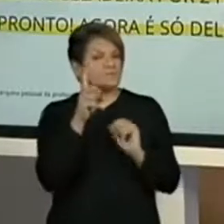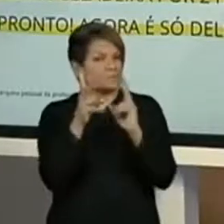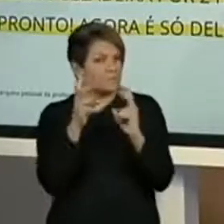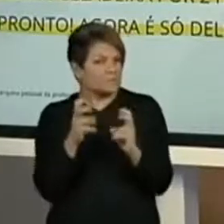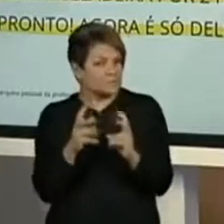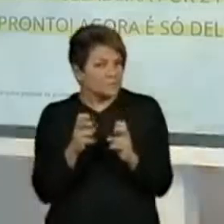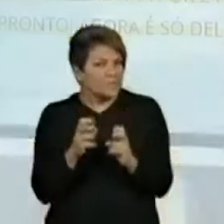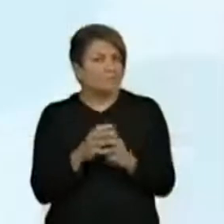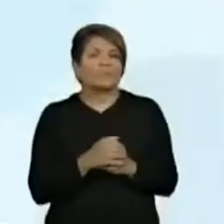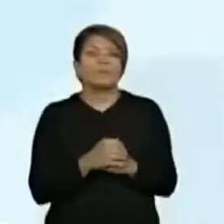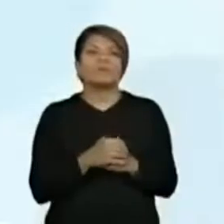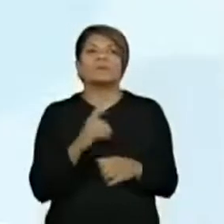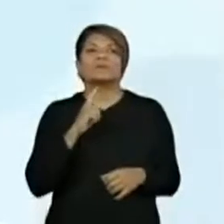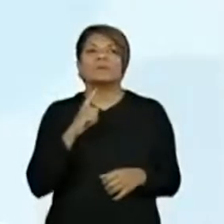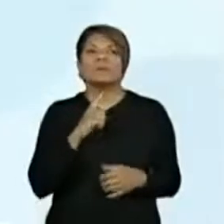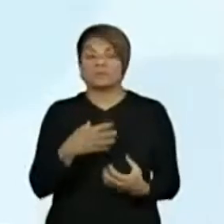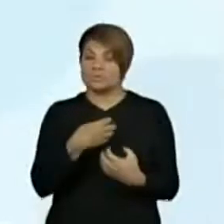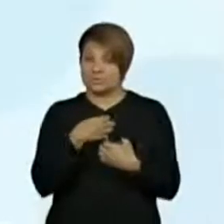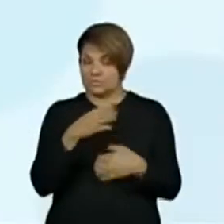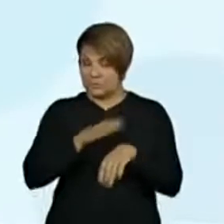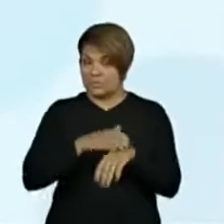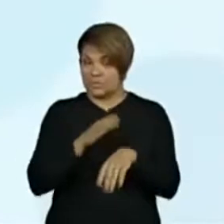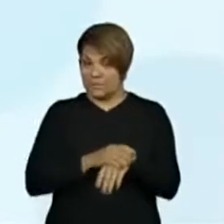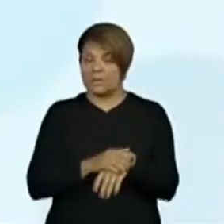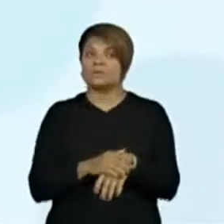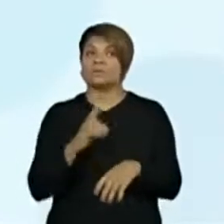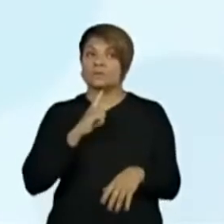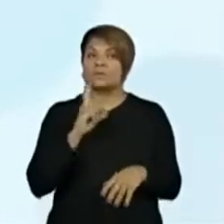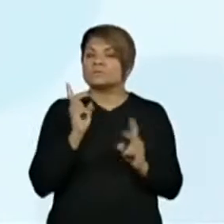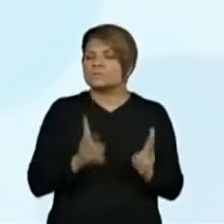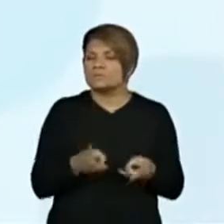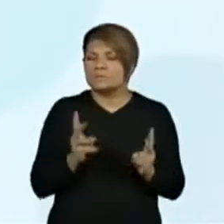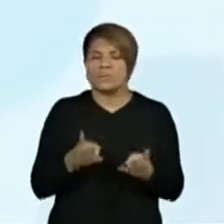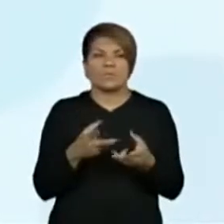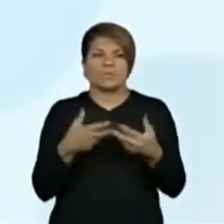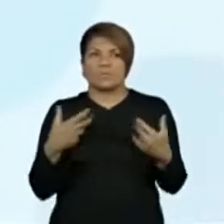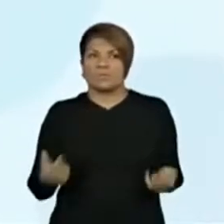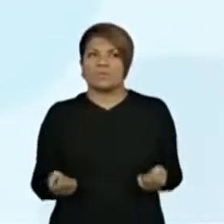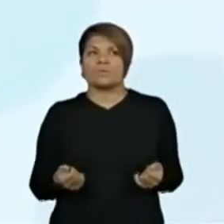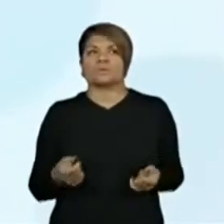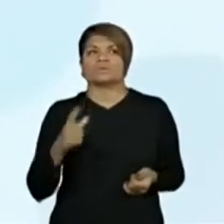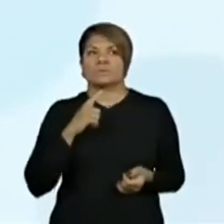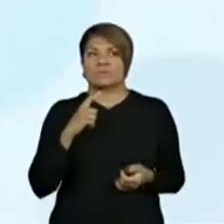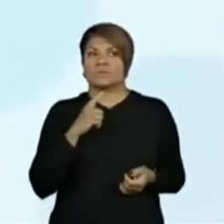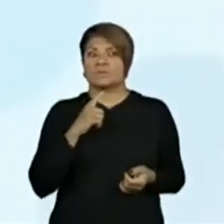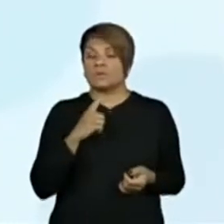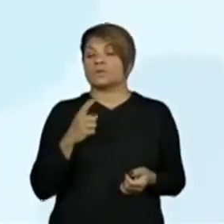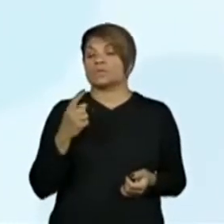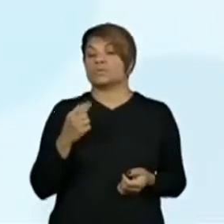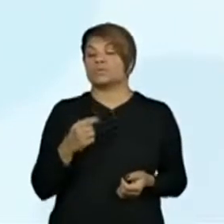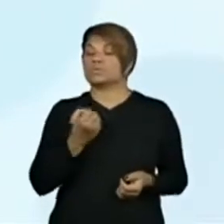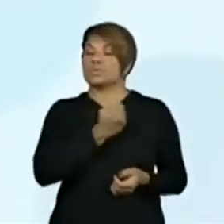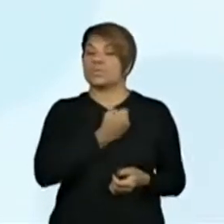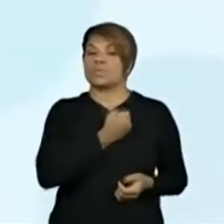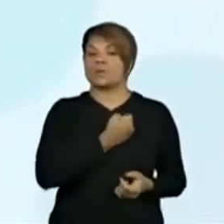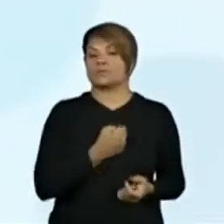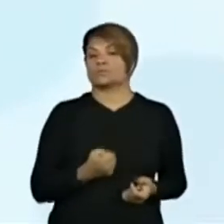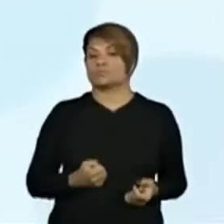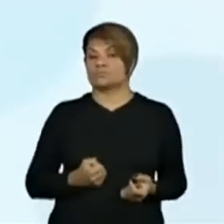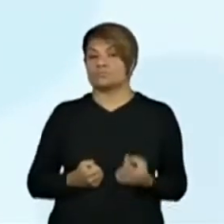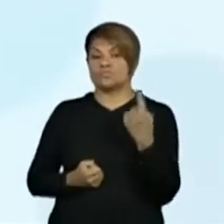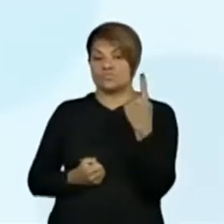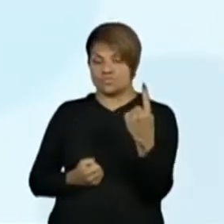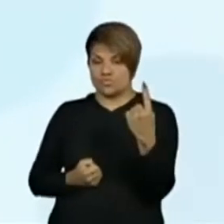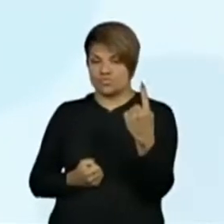preparo, a gente tem sempre, ó, alguma coisa relacionada a isso. Tem um número mostrando pra gente os